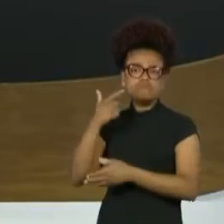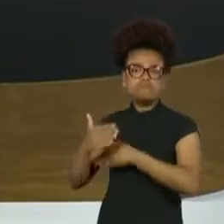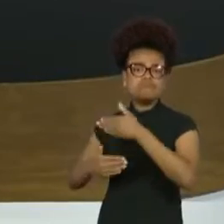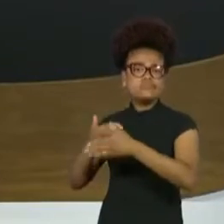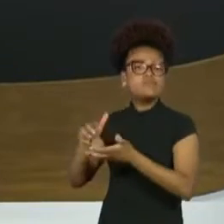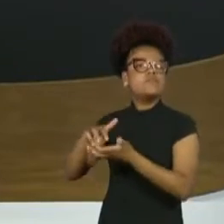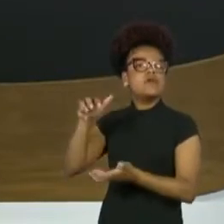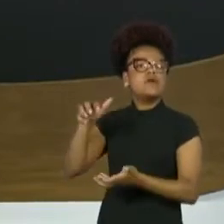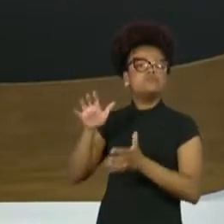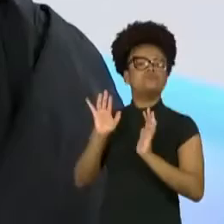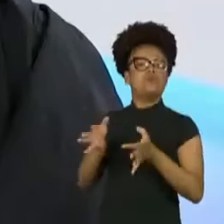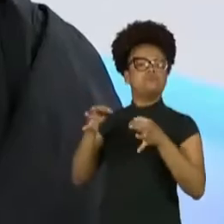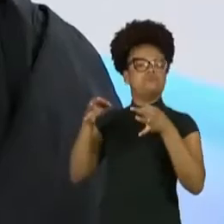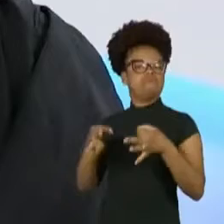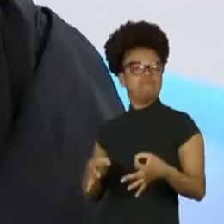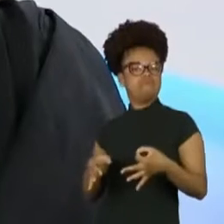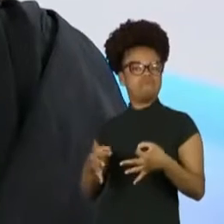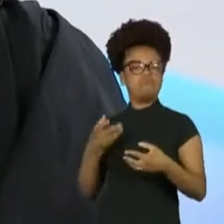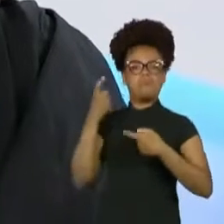preocupação.